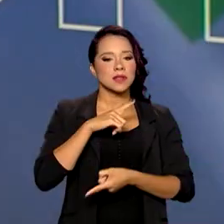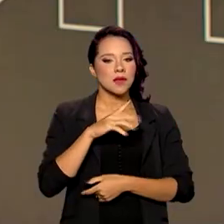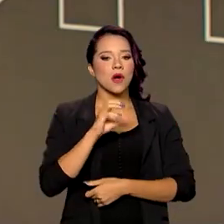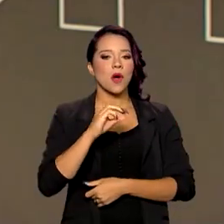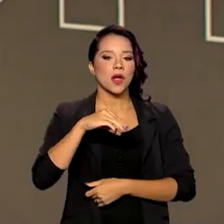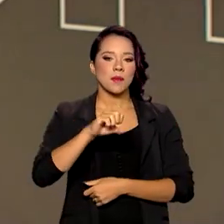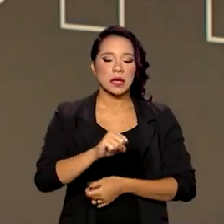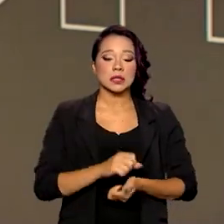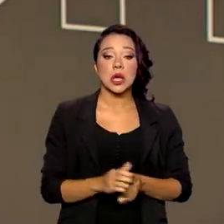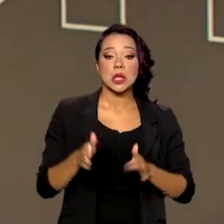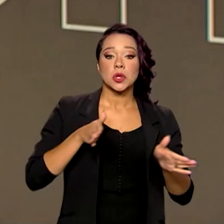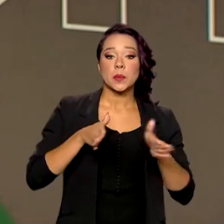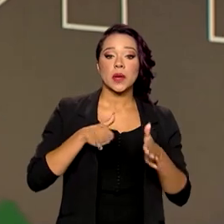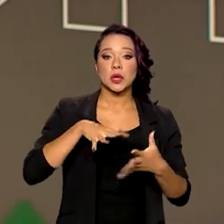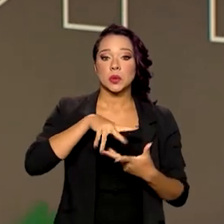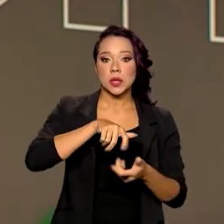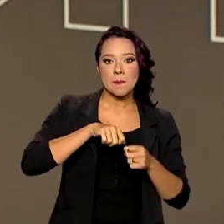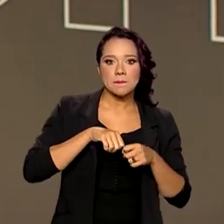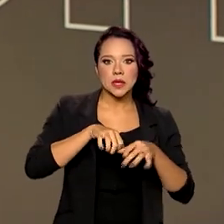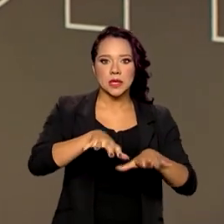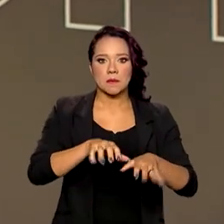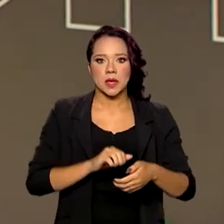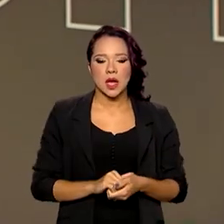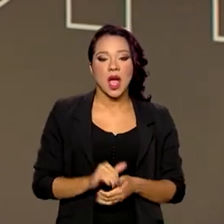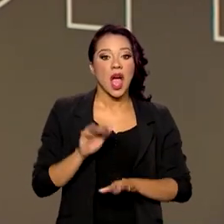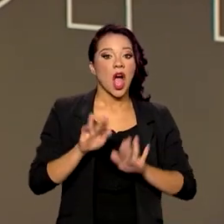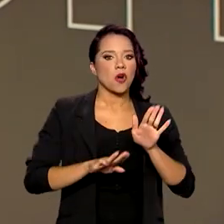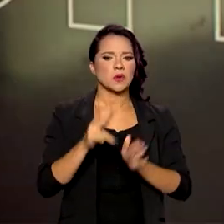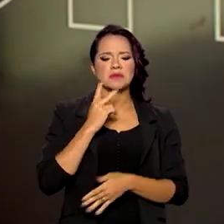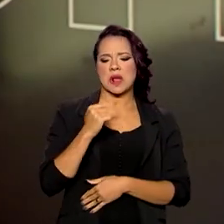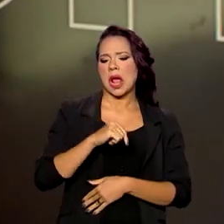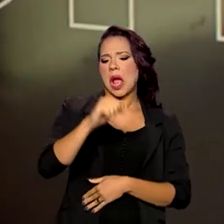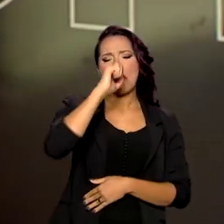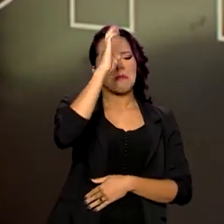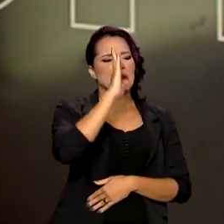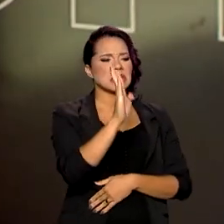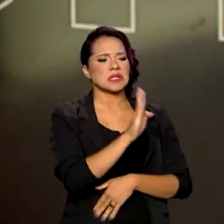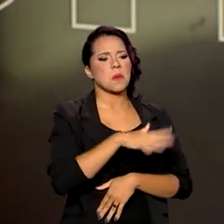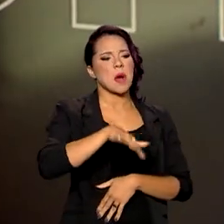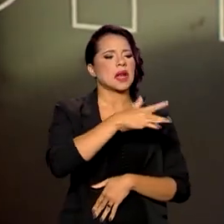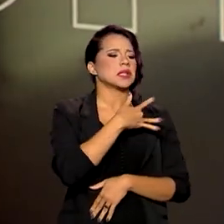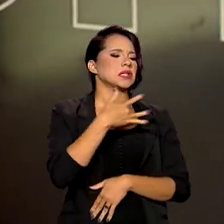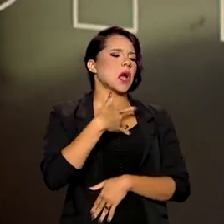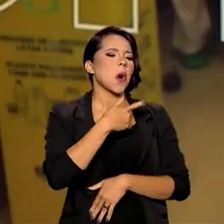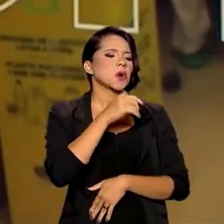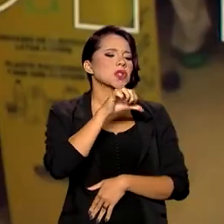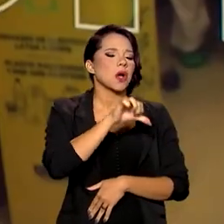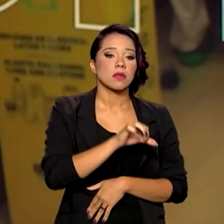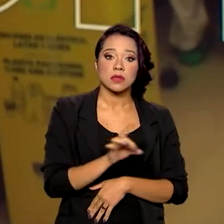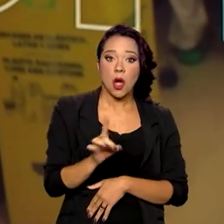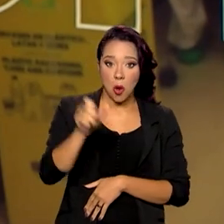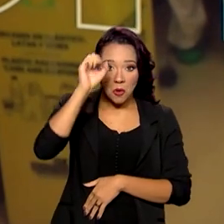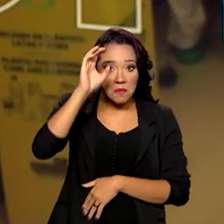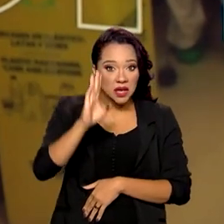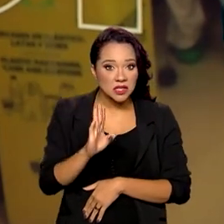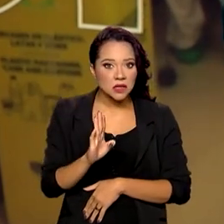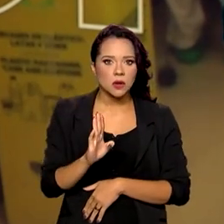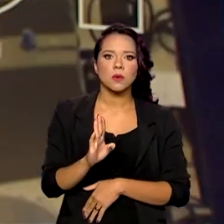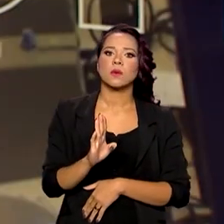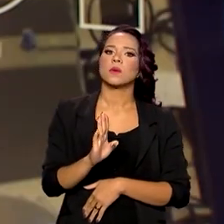E durante a pandemia, ao contrário do que alguns querem dizer, que o Brasil é um páreo da saúde pública, nós fomos, sim,